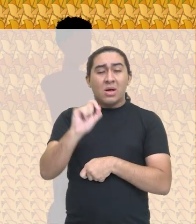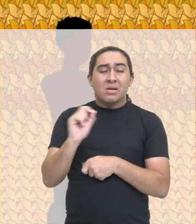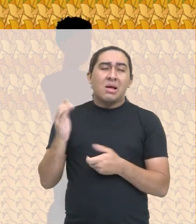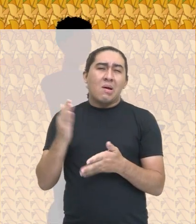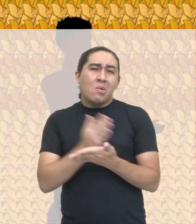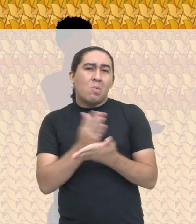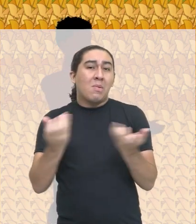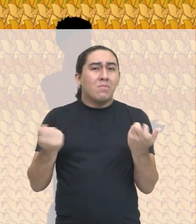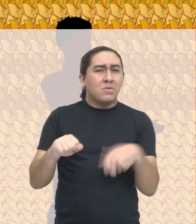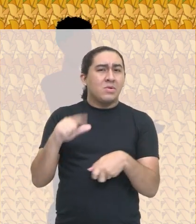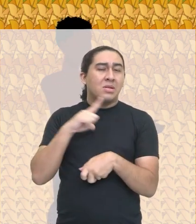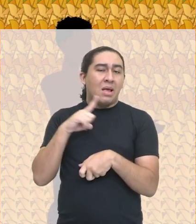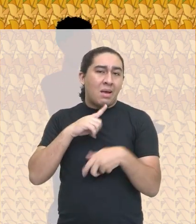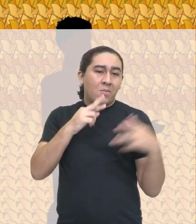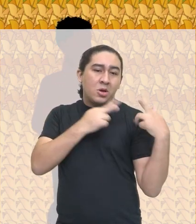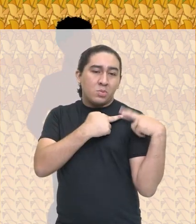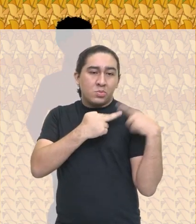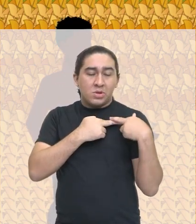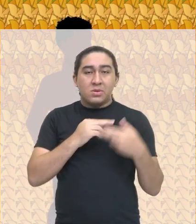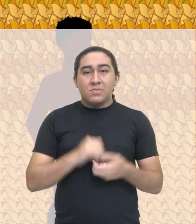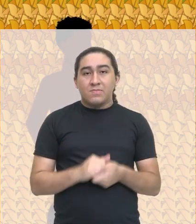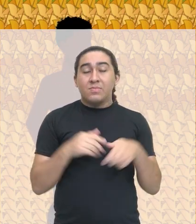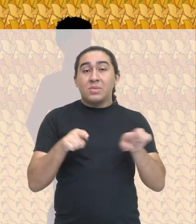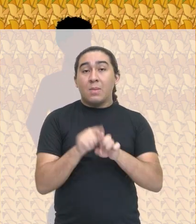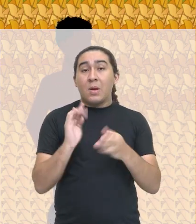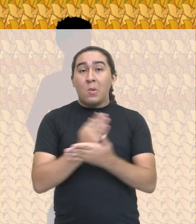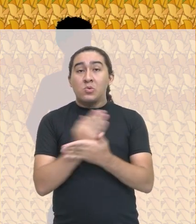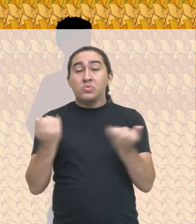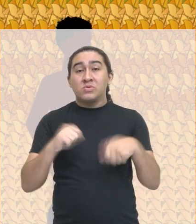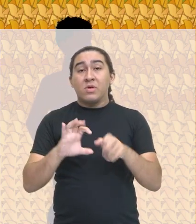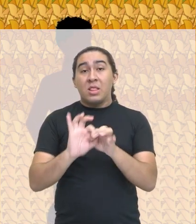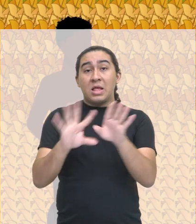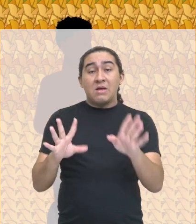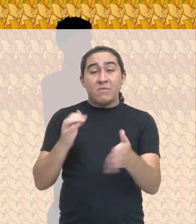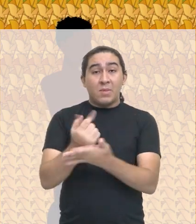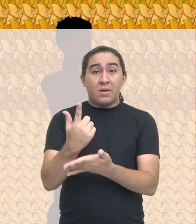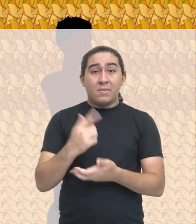forma de status, em alguns casos, obter a liberdade.